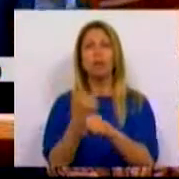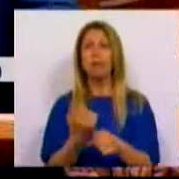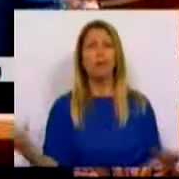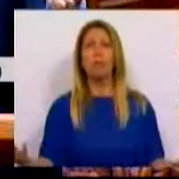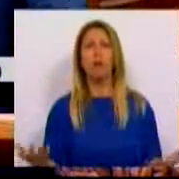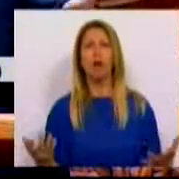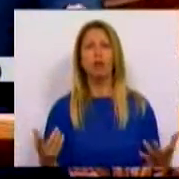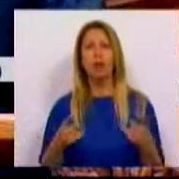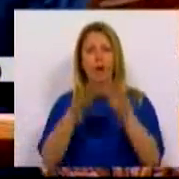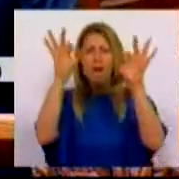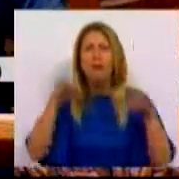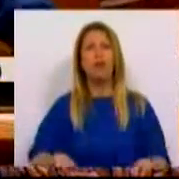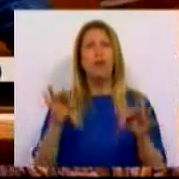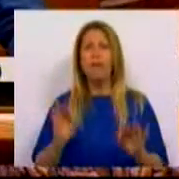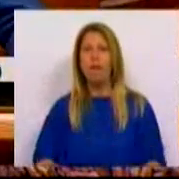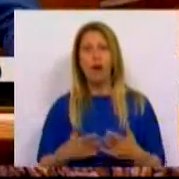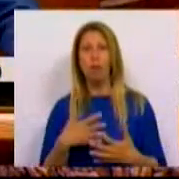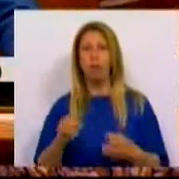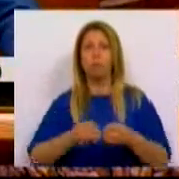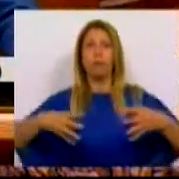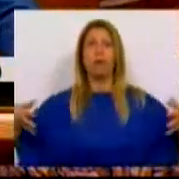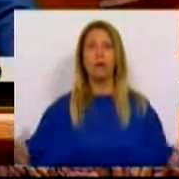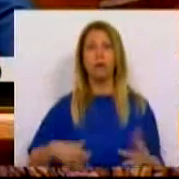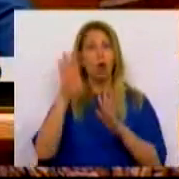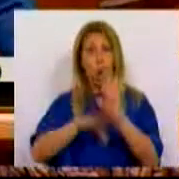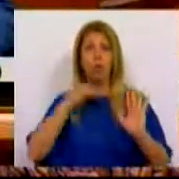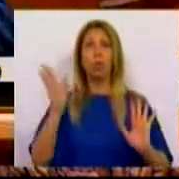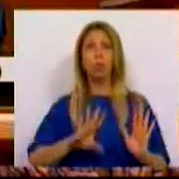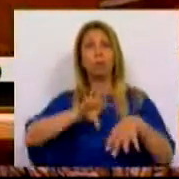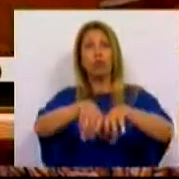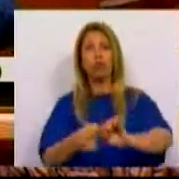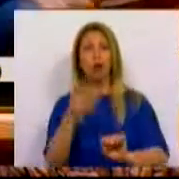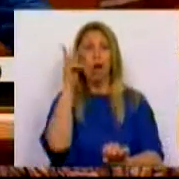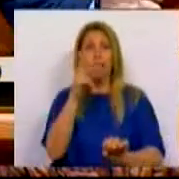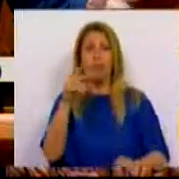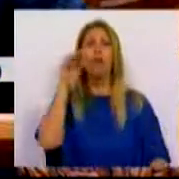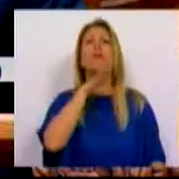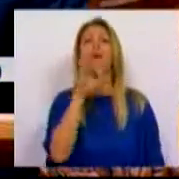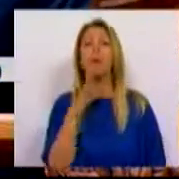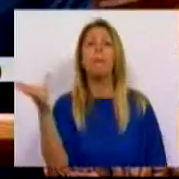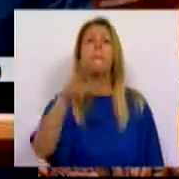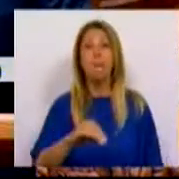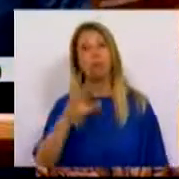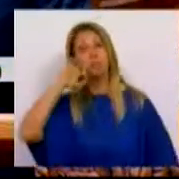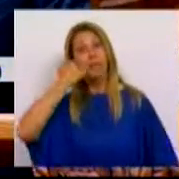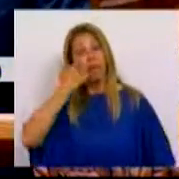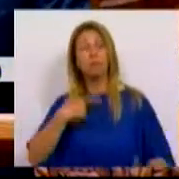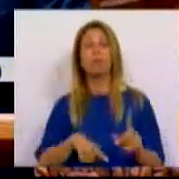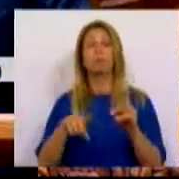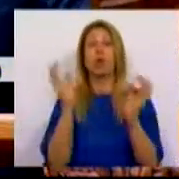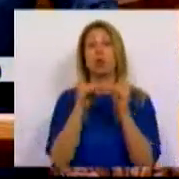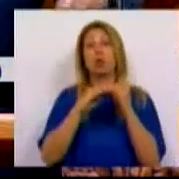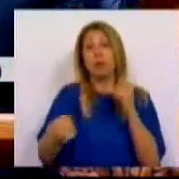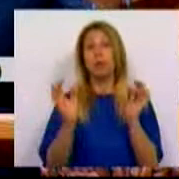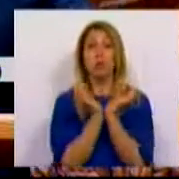desta espiral de precariedade que destrói a qualidade de vida das famílias. Mas mais, agrava também a própria sustentabilidade da Segurança Social, como é